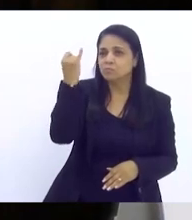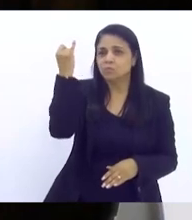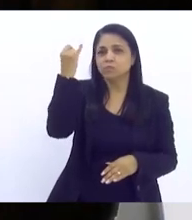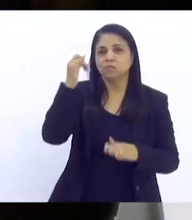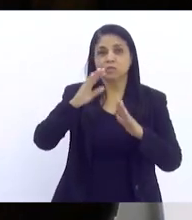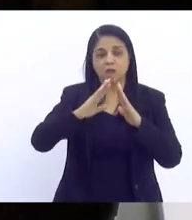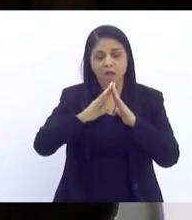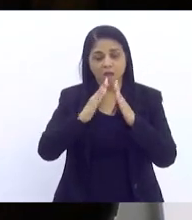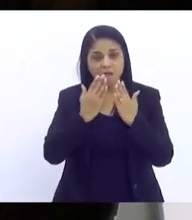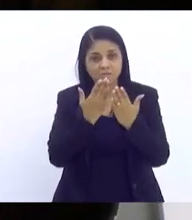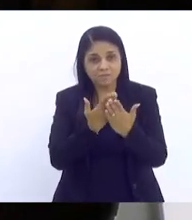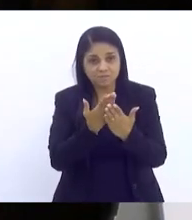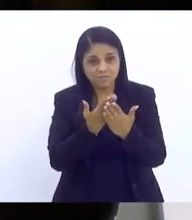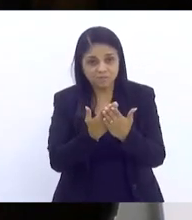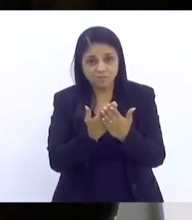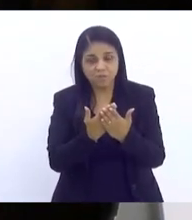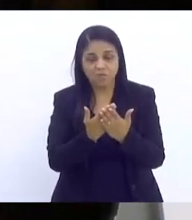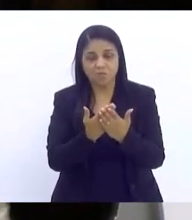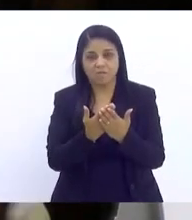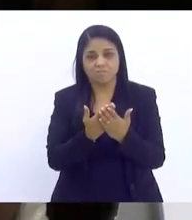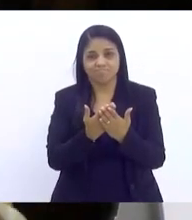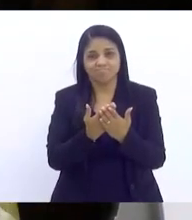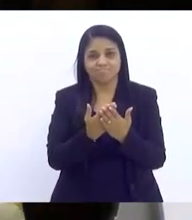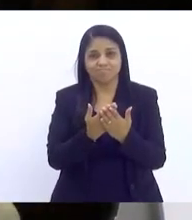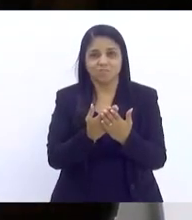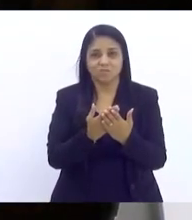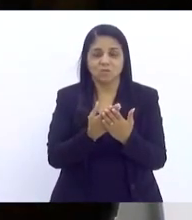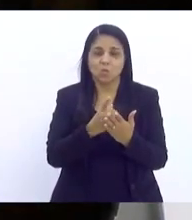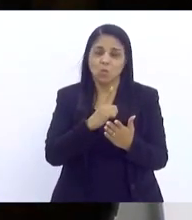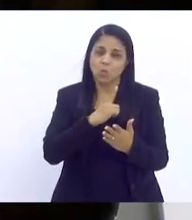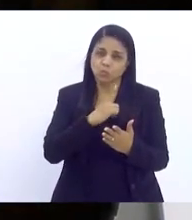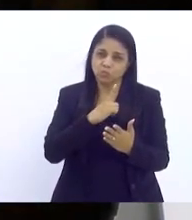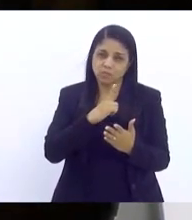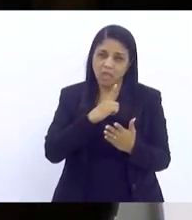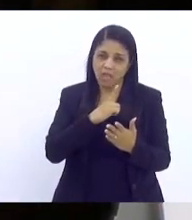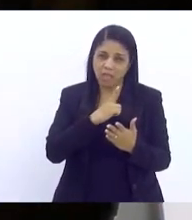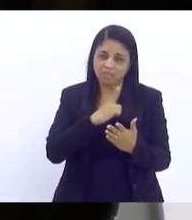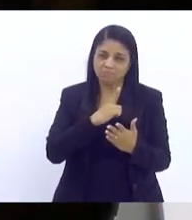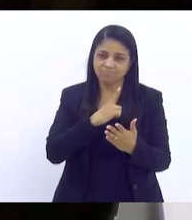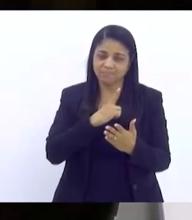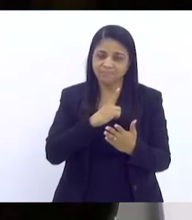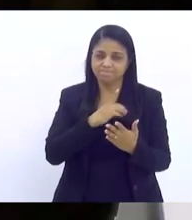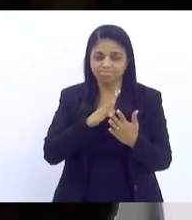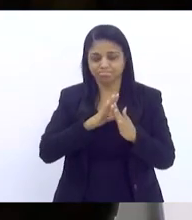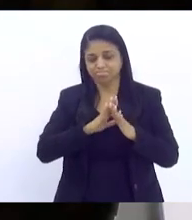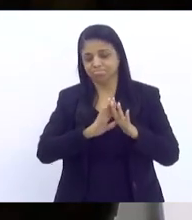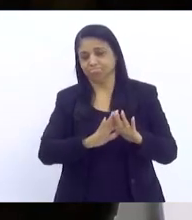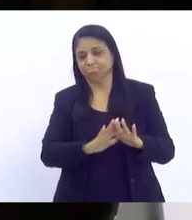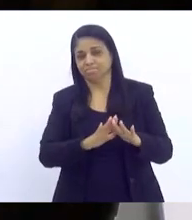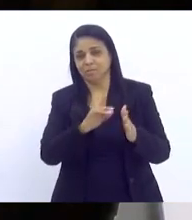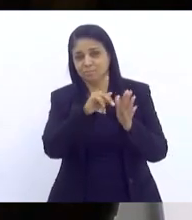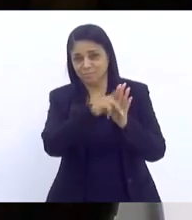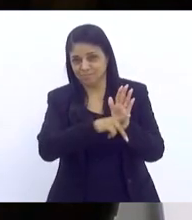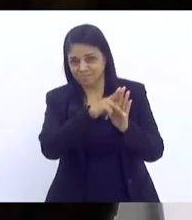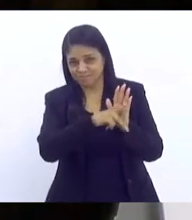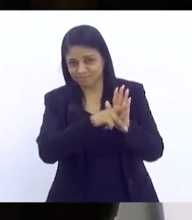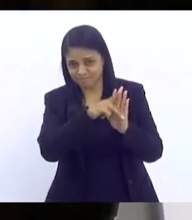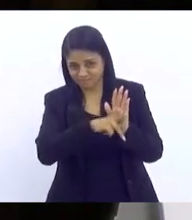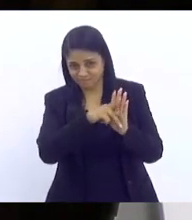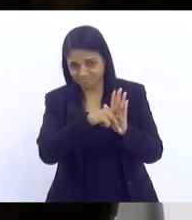escolas, muitas vezes, recusam ou têm uma resistência a determinados projetos, e houve certa